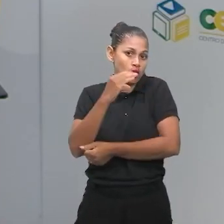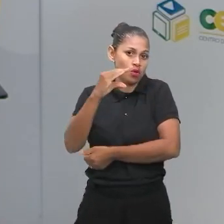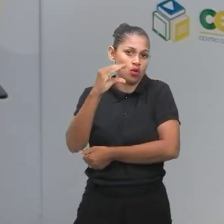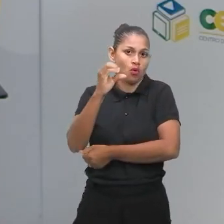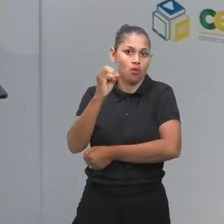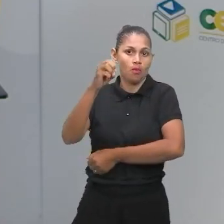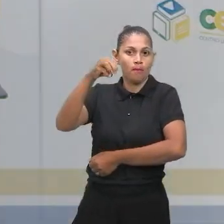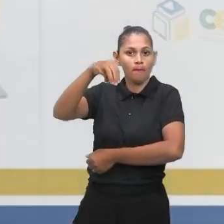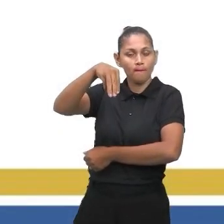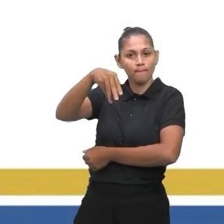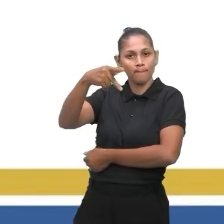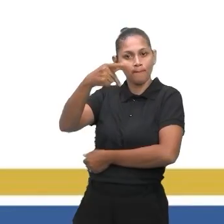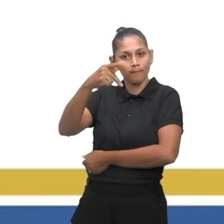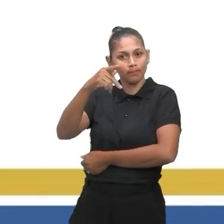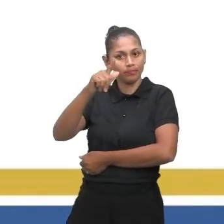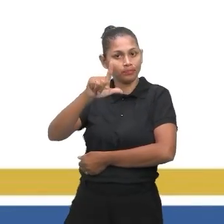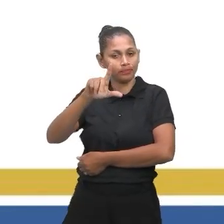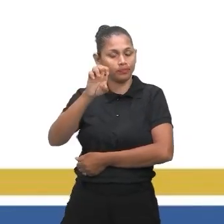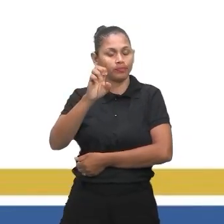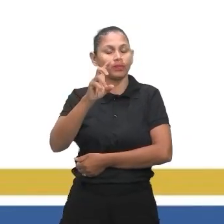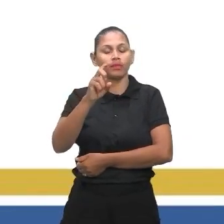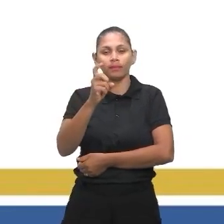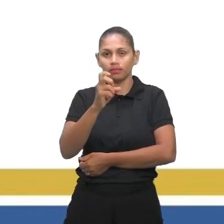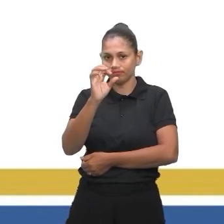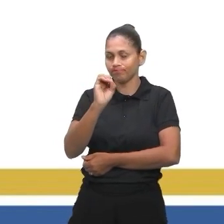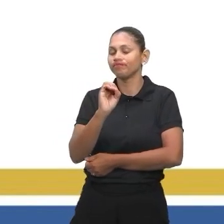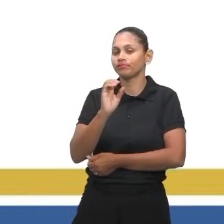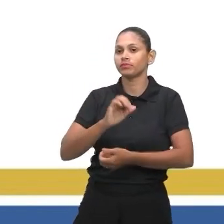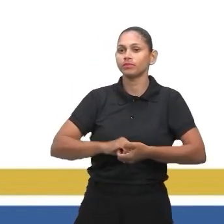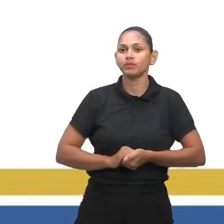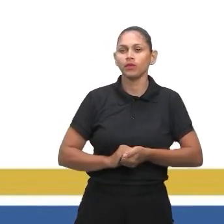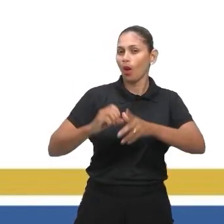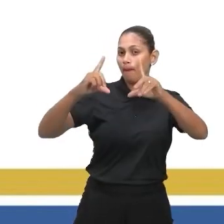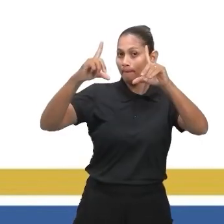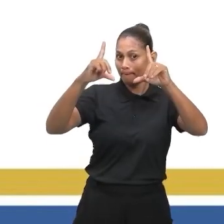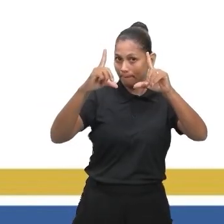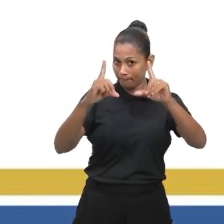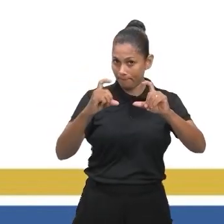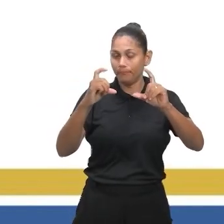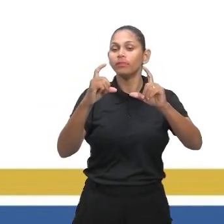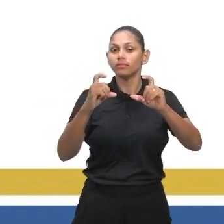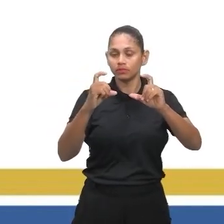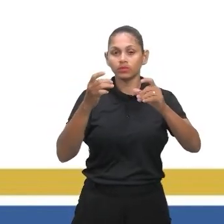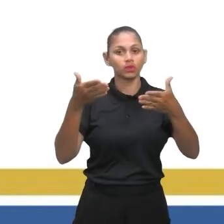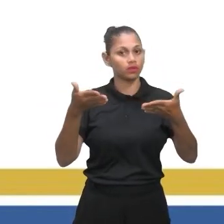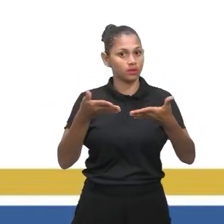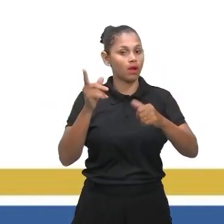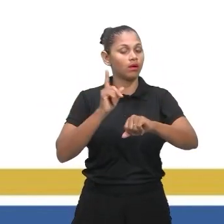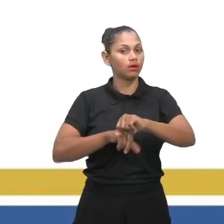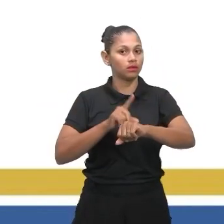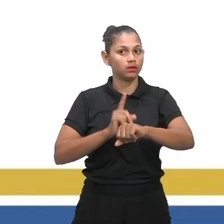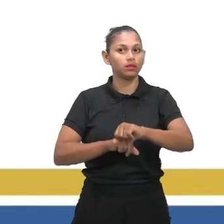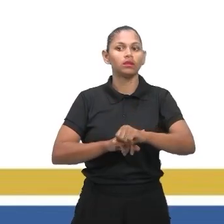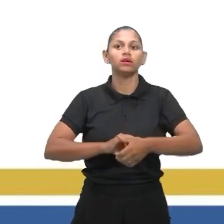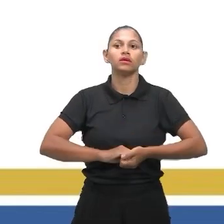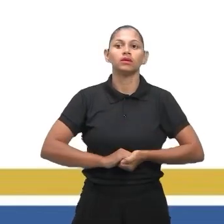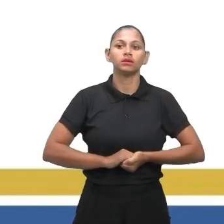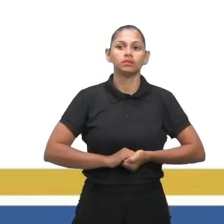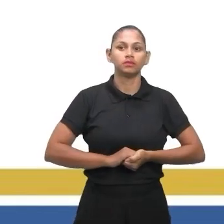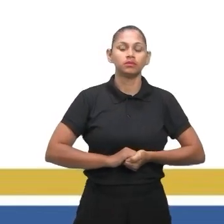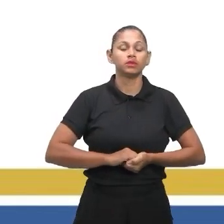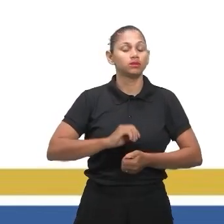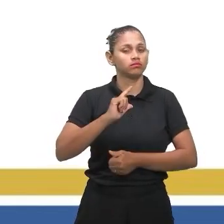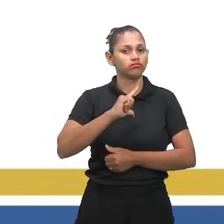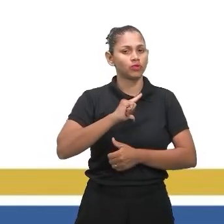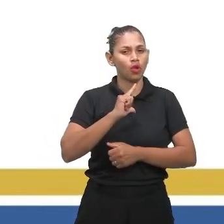para a tela, né? Tira aquele printzão aqui do checklist. Dentre esses cinco conteúdos, temos aqui um pouquinho de cada